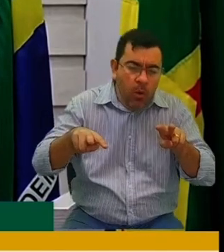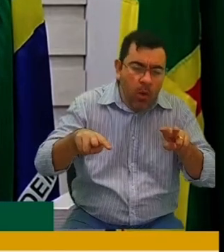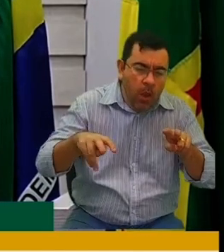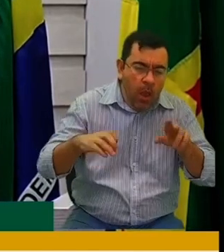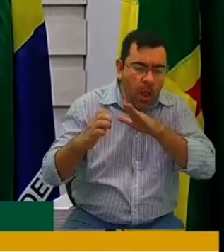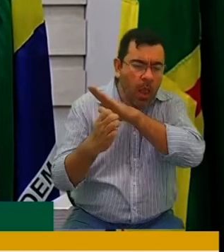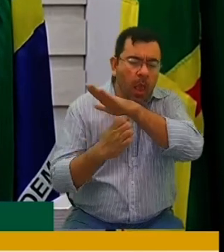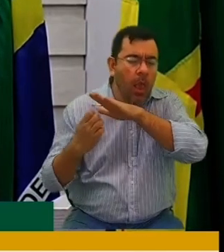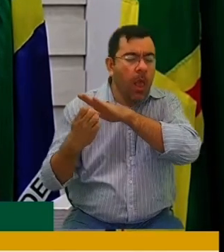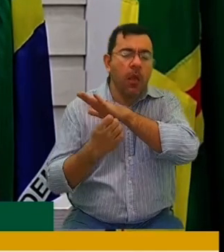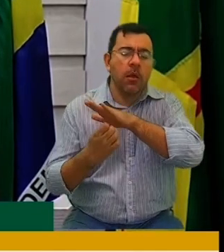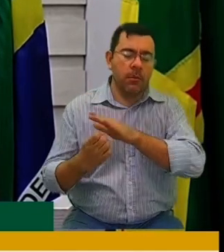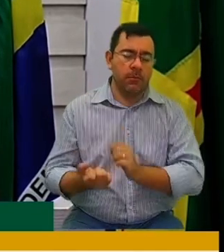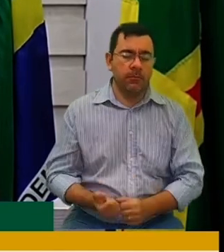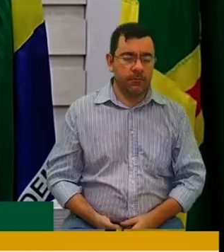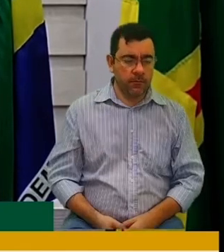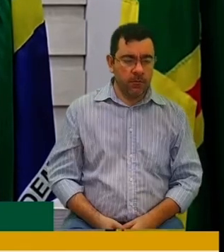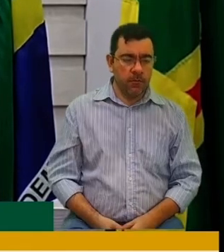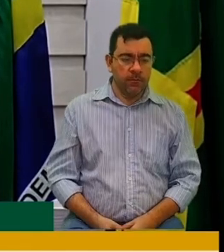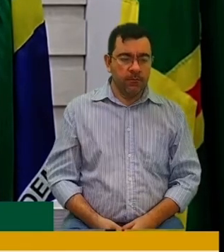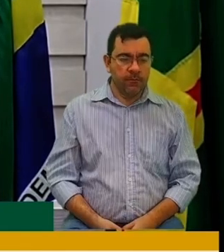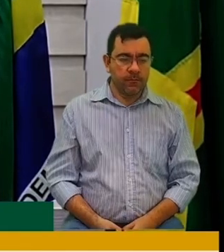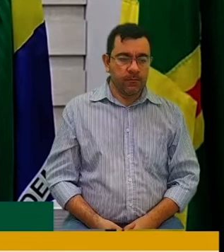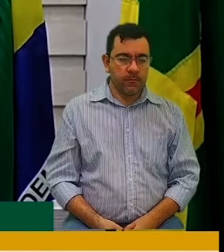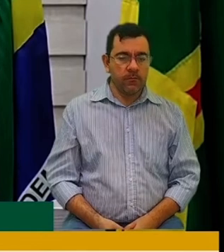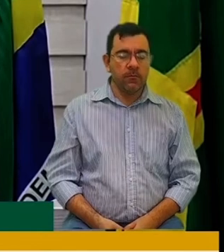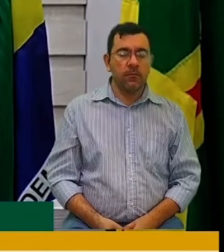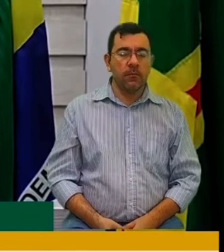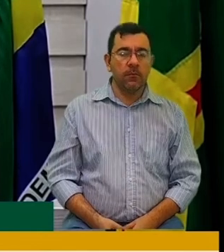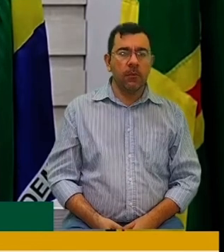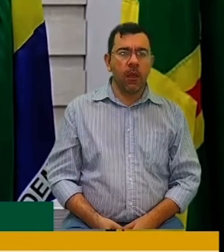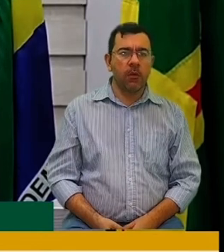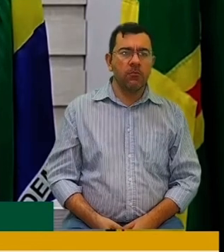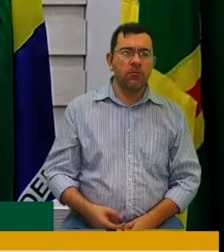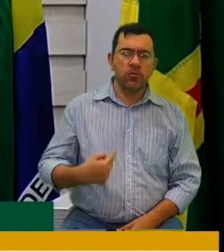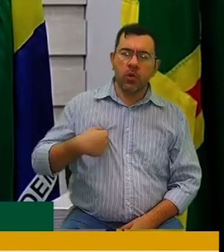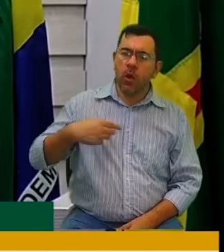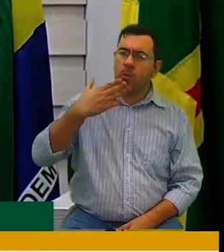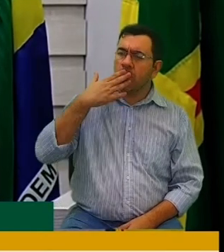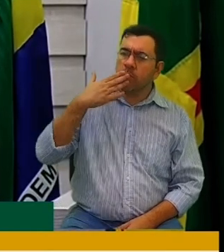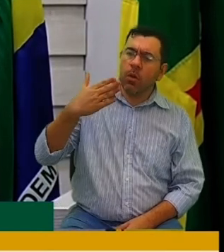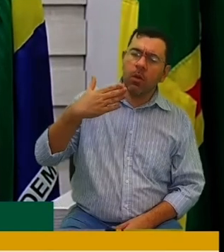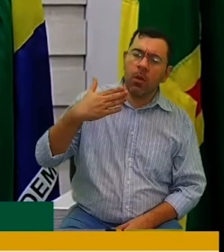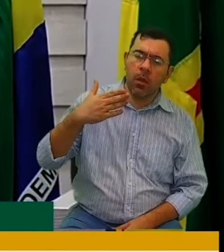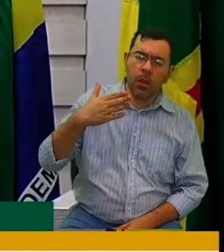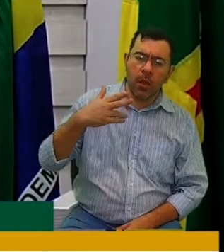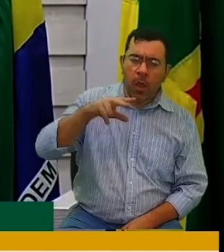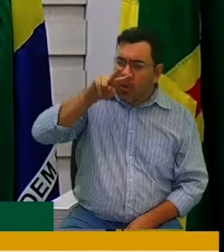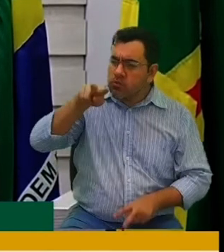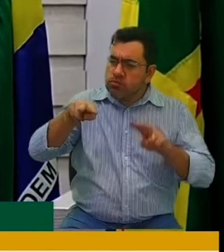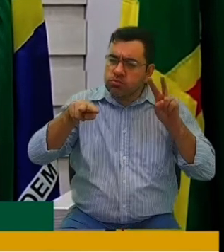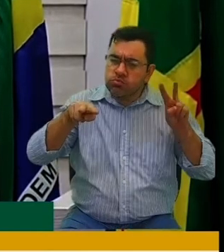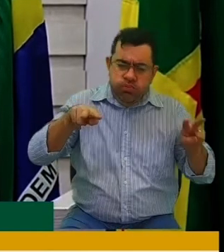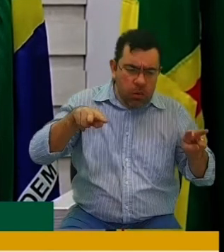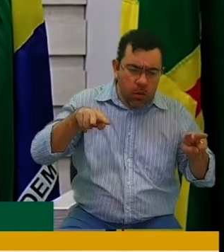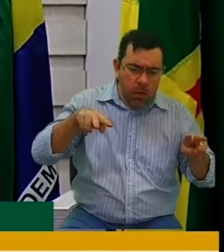mandando para receita e rendas fazer fiscalizações em comércios que estão realmente extrapolando os horários de funcionamentos,